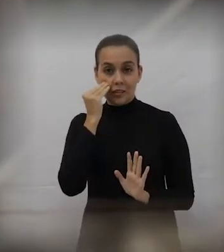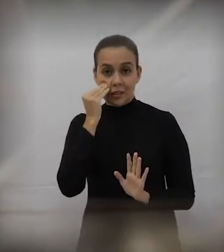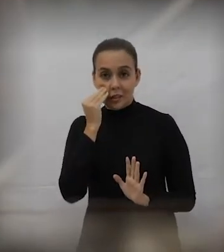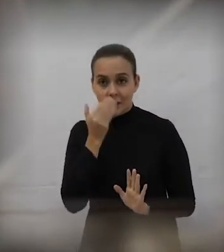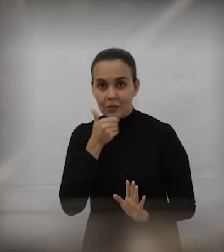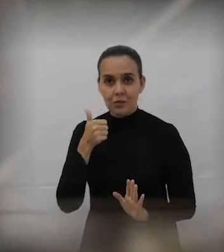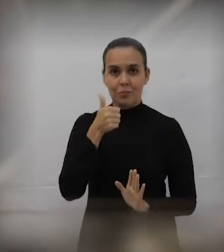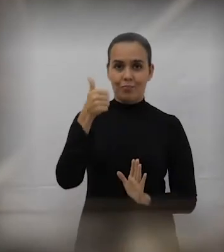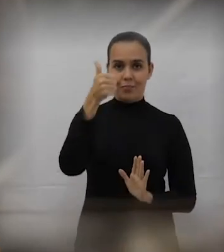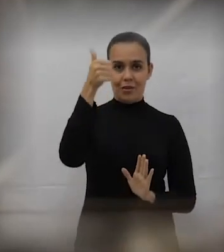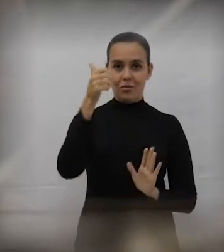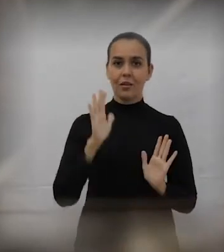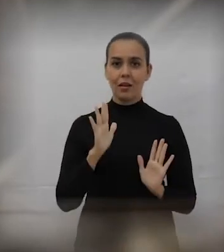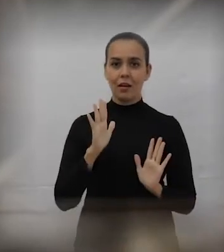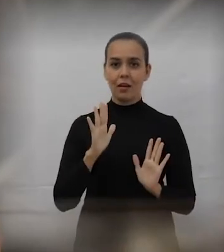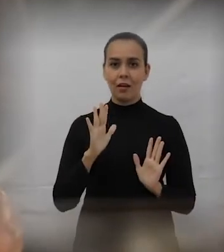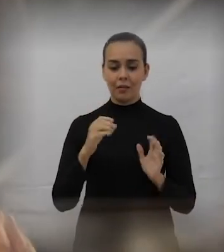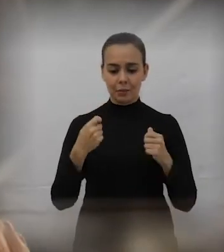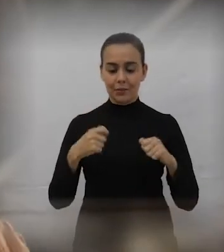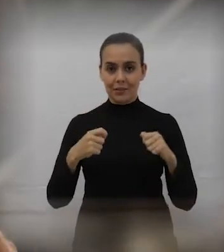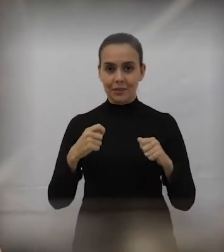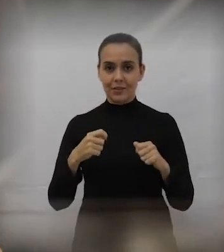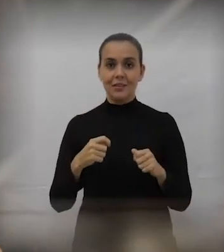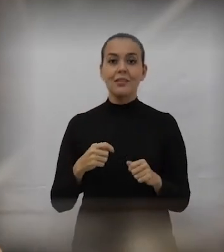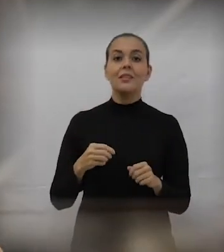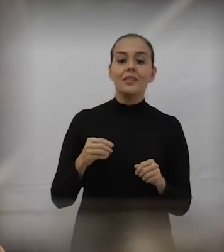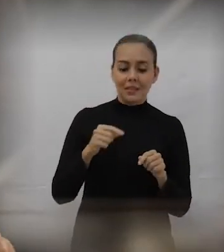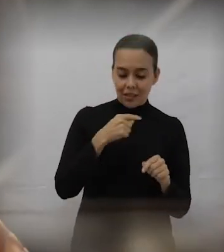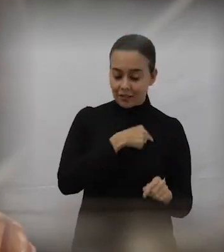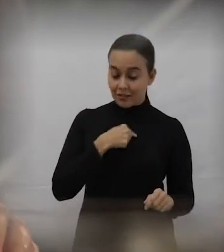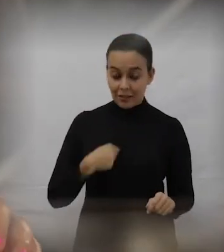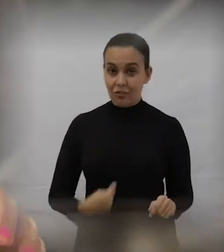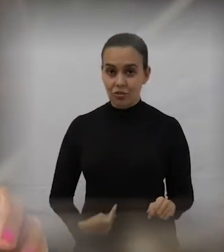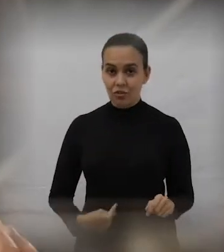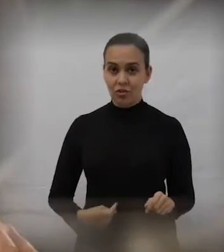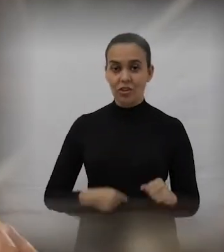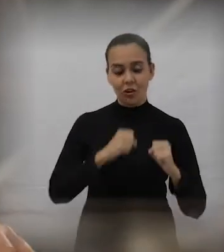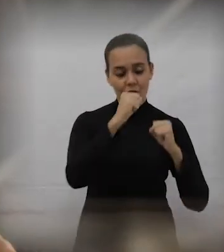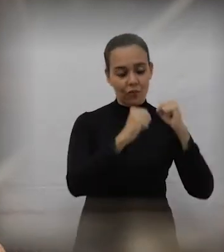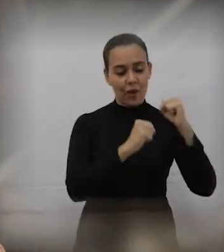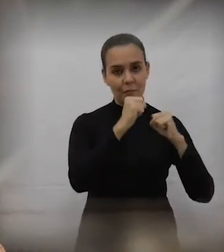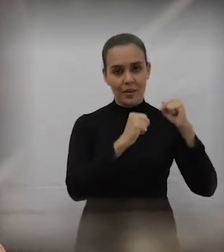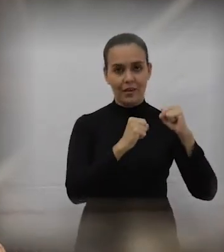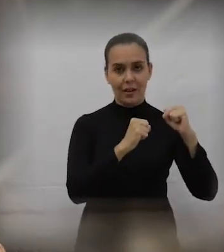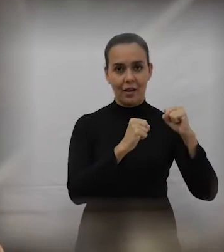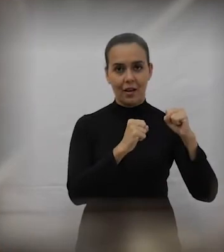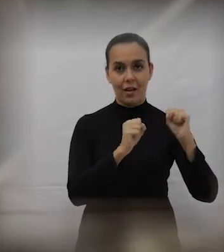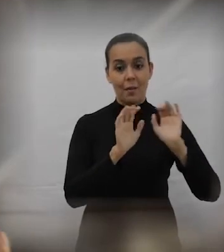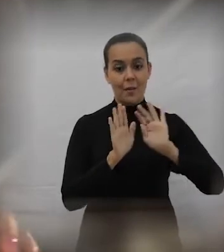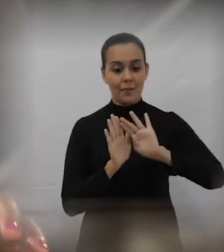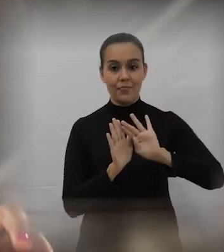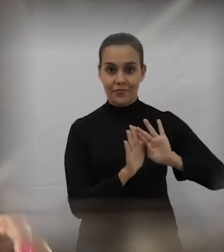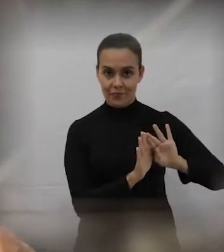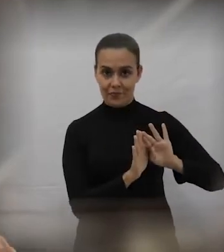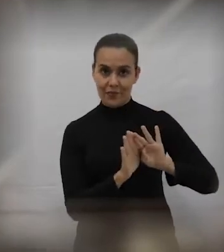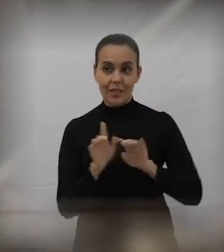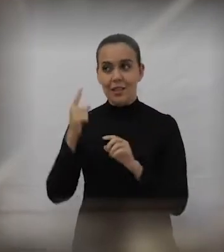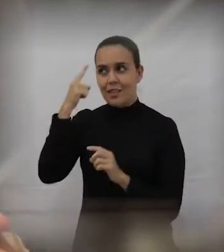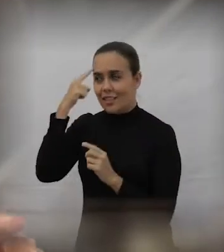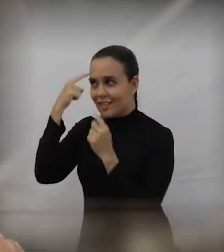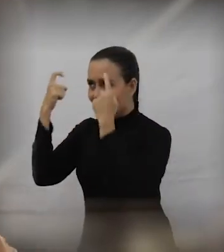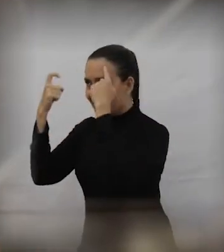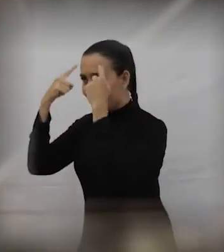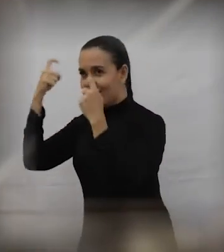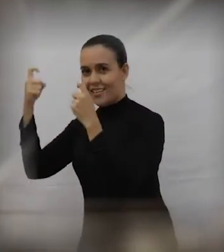E qual que a diferença de fabricado na China e criado na China? Fabricado na China, você